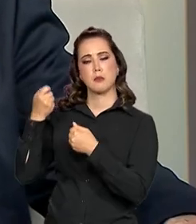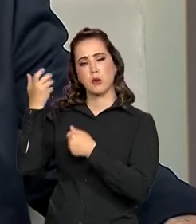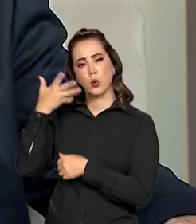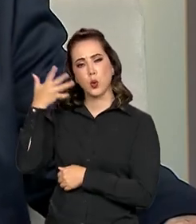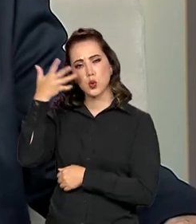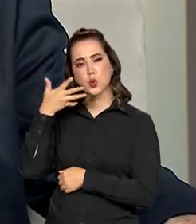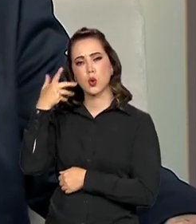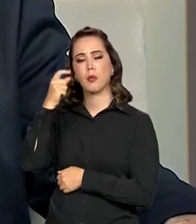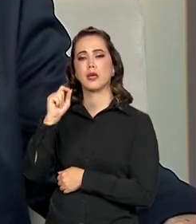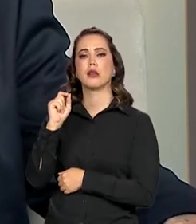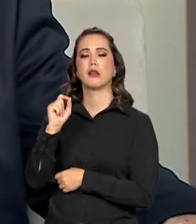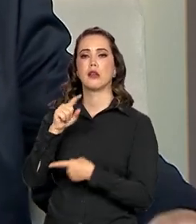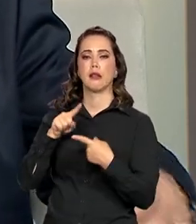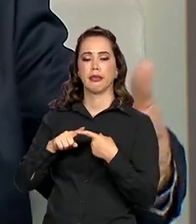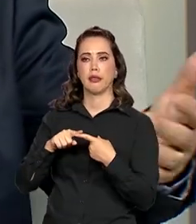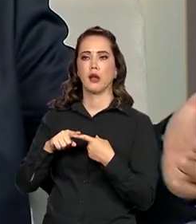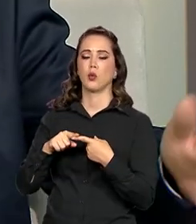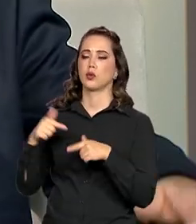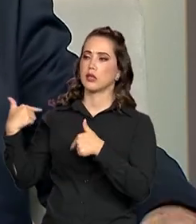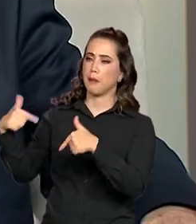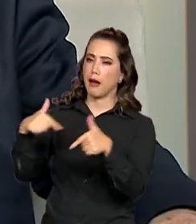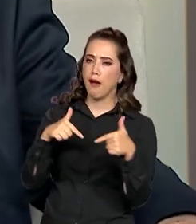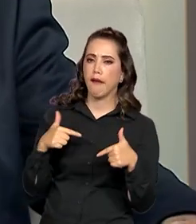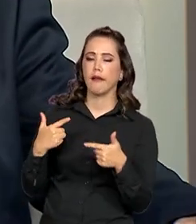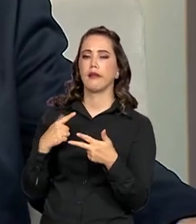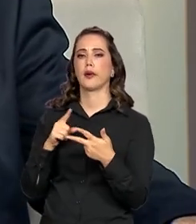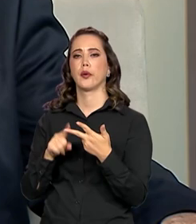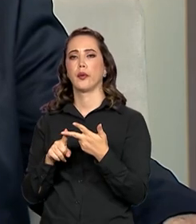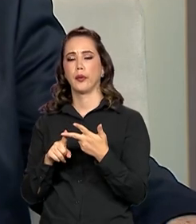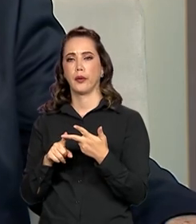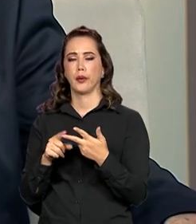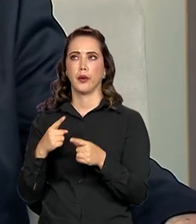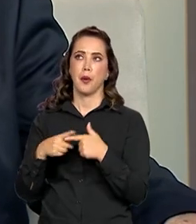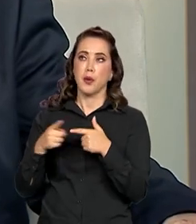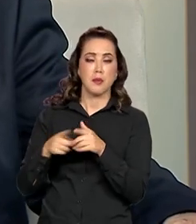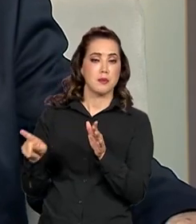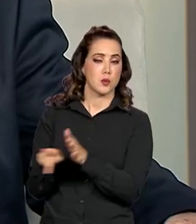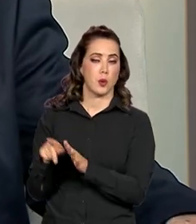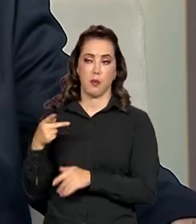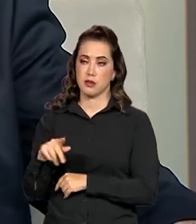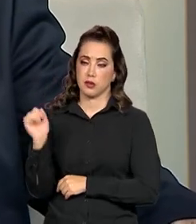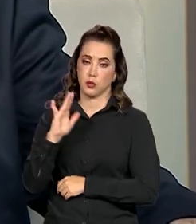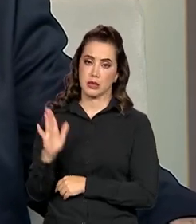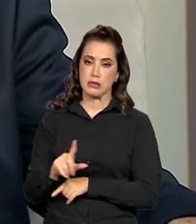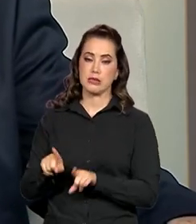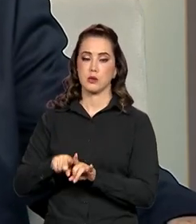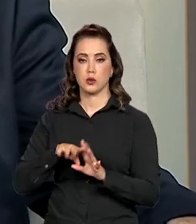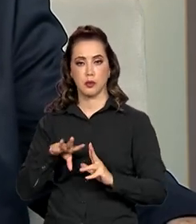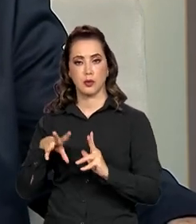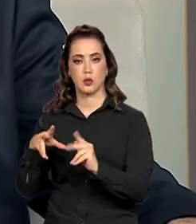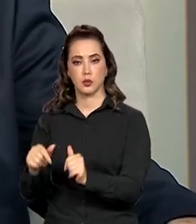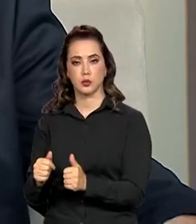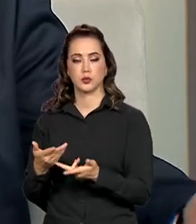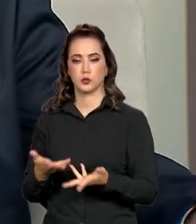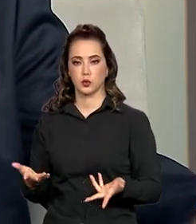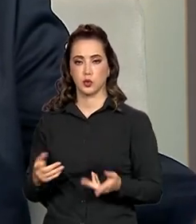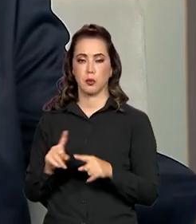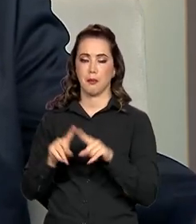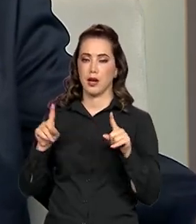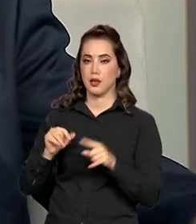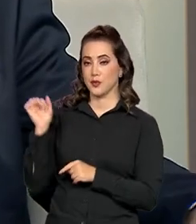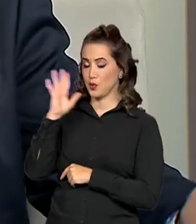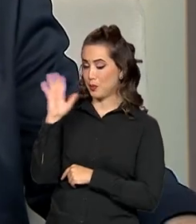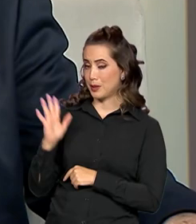que o Brasil enfrenta, o Brasil mundo, mas o Brasil de modo muito peculiar, porque